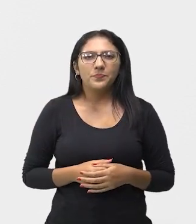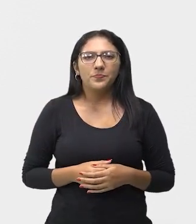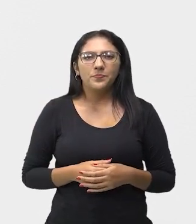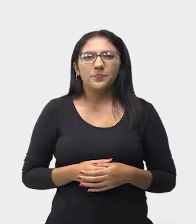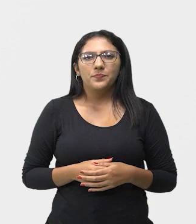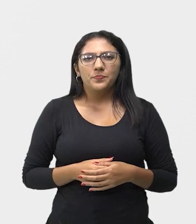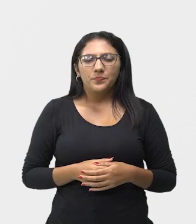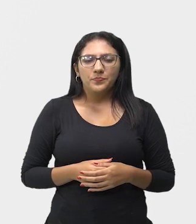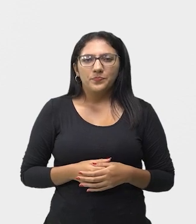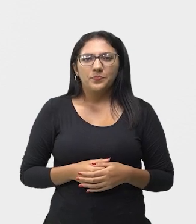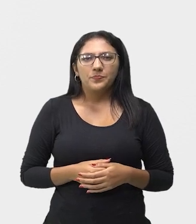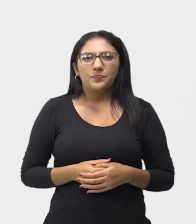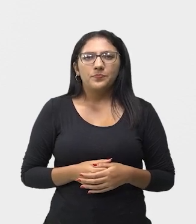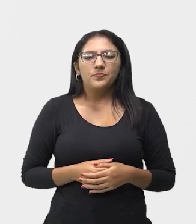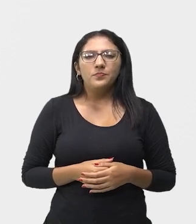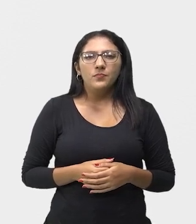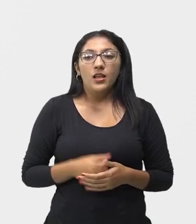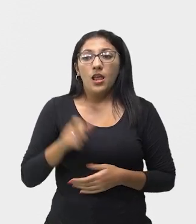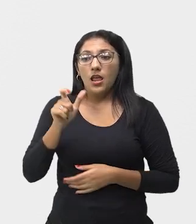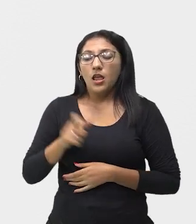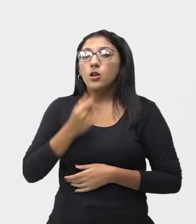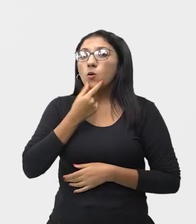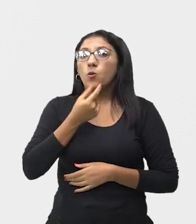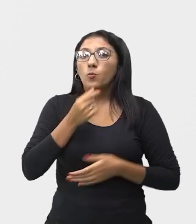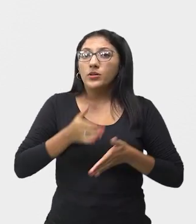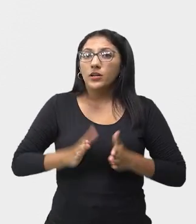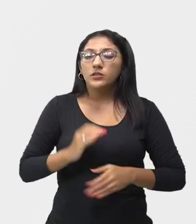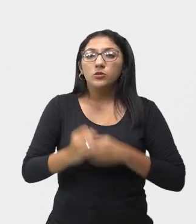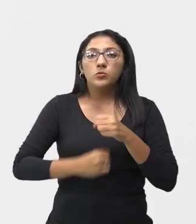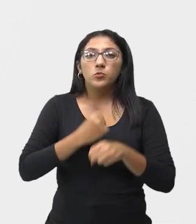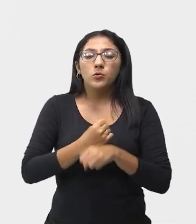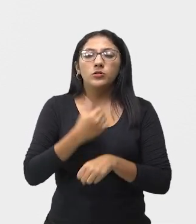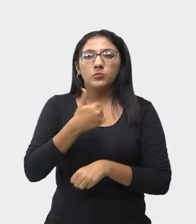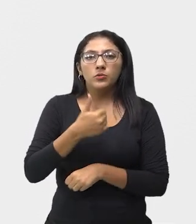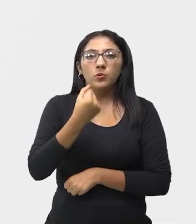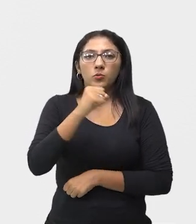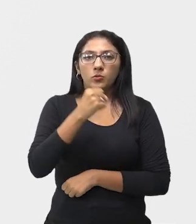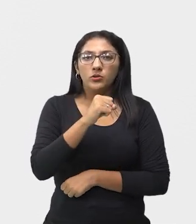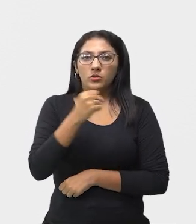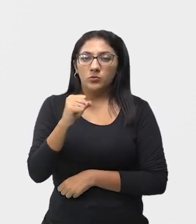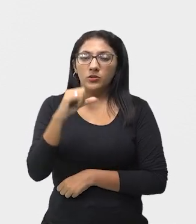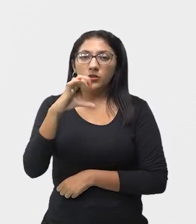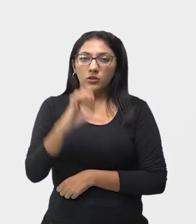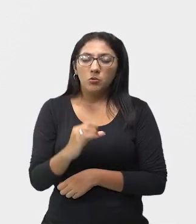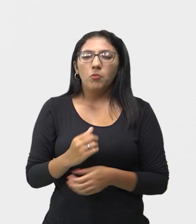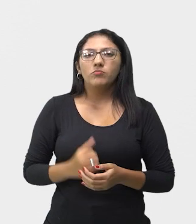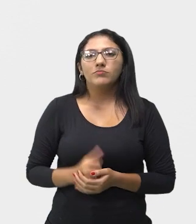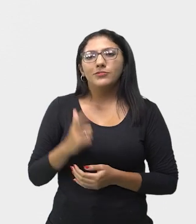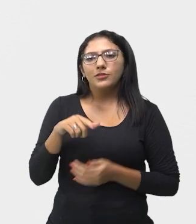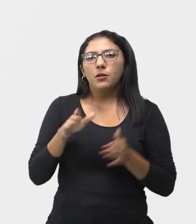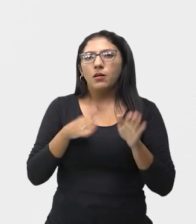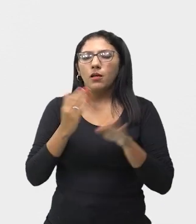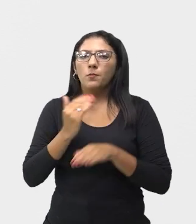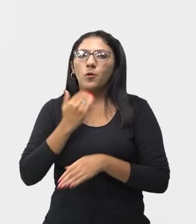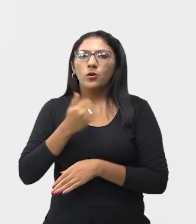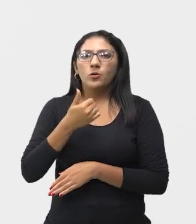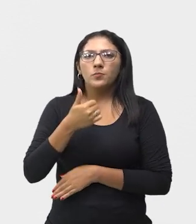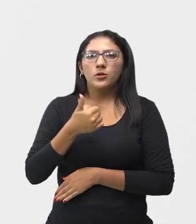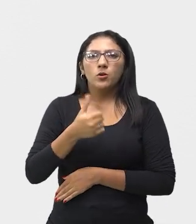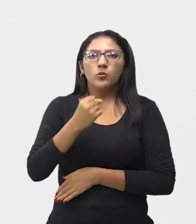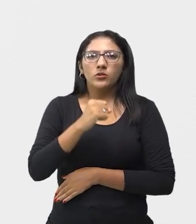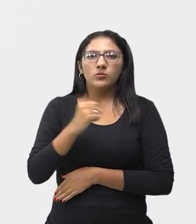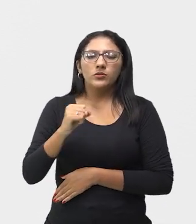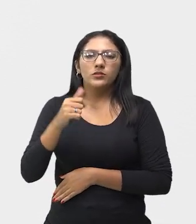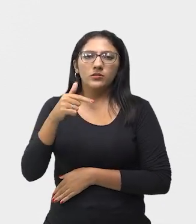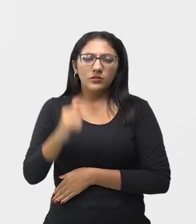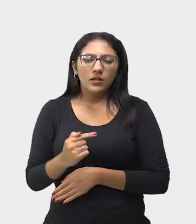Bem, o Charlie Chaplin, ele nasceu em 1889 e faleceu em 1977. Ele foi um